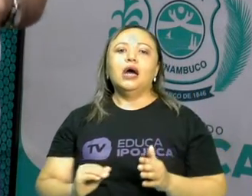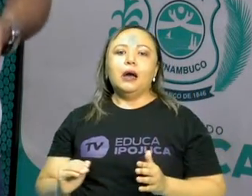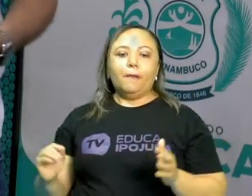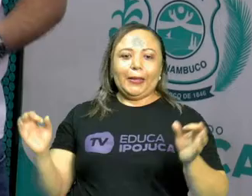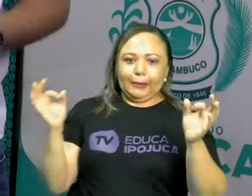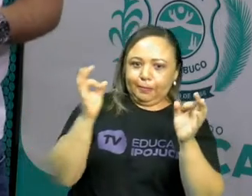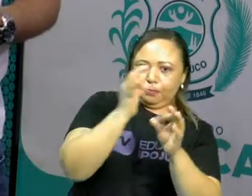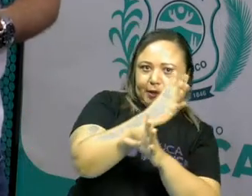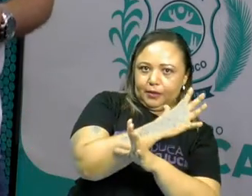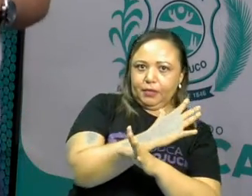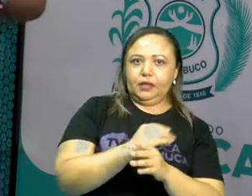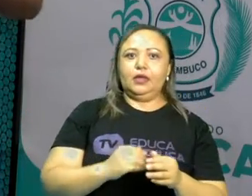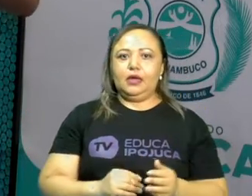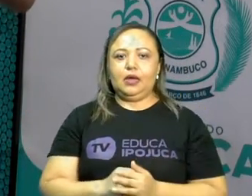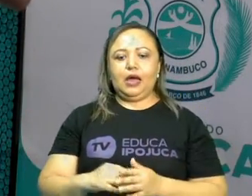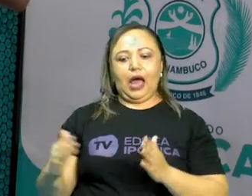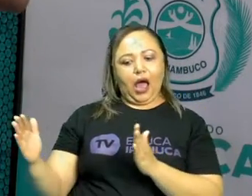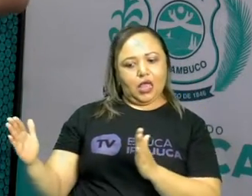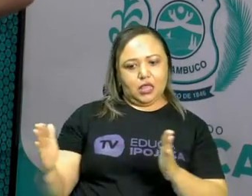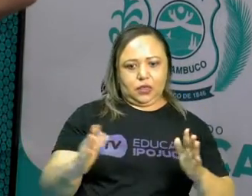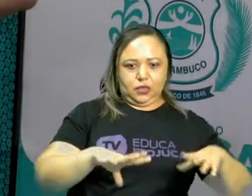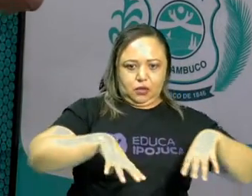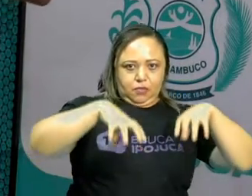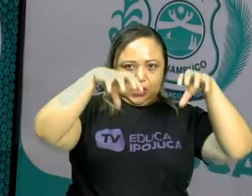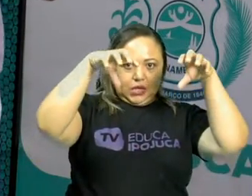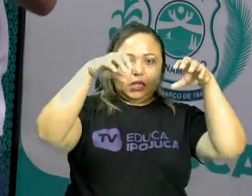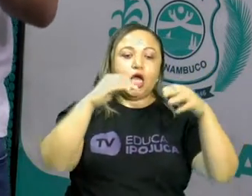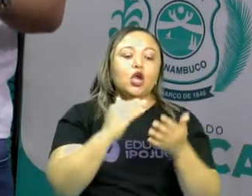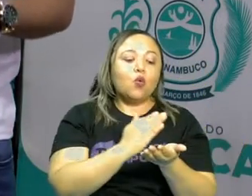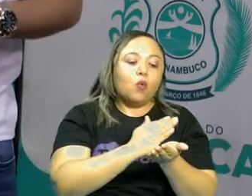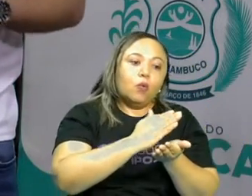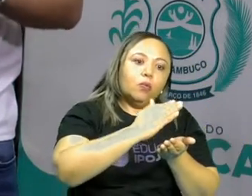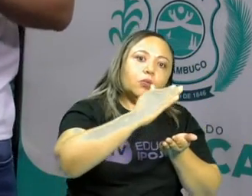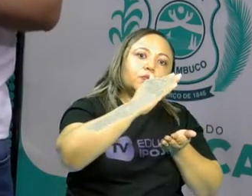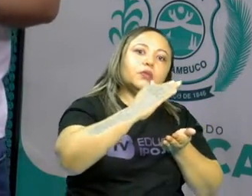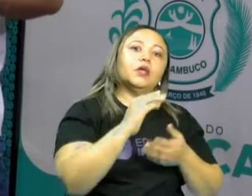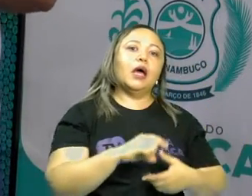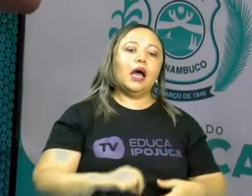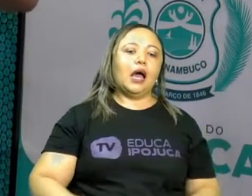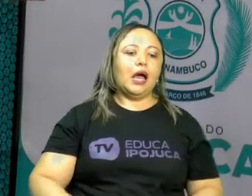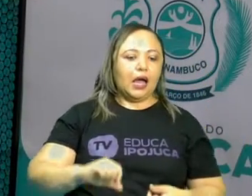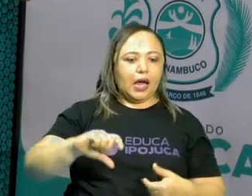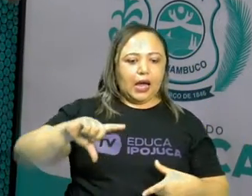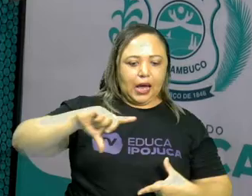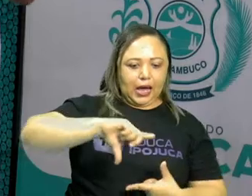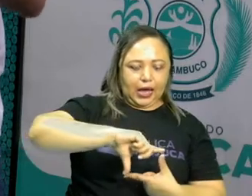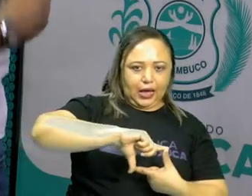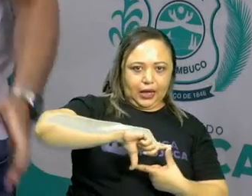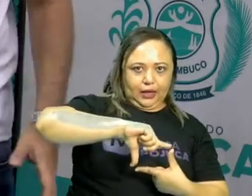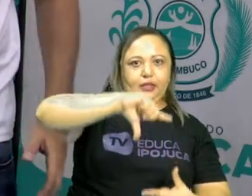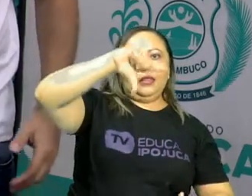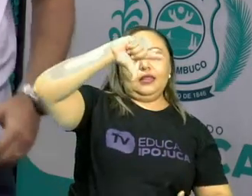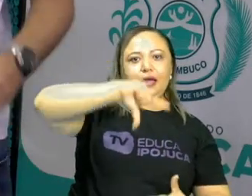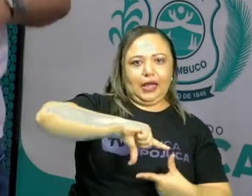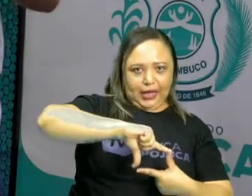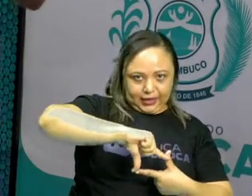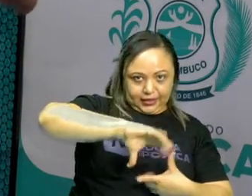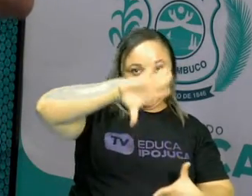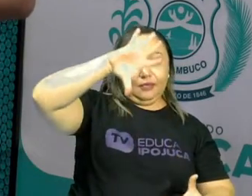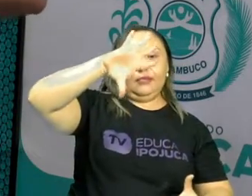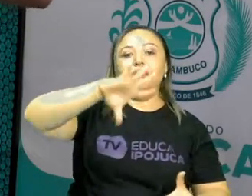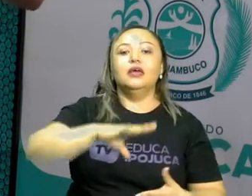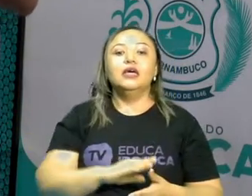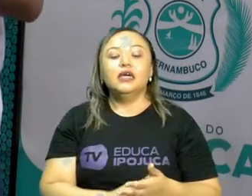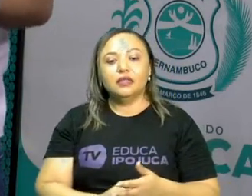da Idade Média e ao início da Idade Moderna, elas são transformações que vão ocorrendo ao longo dos séculos. Então, ali ao